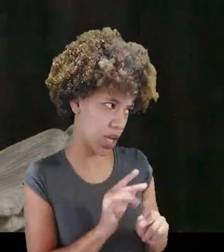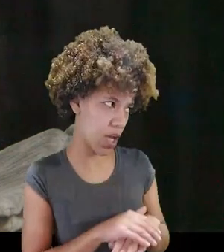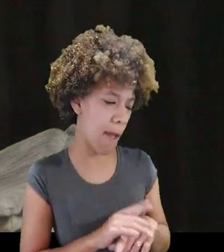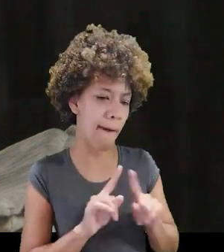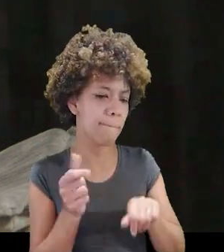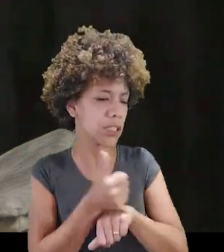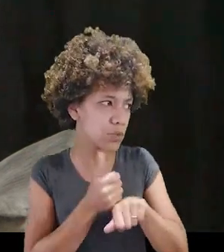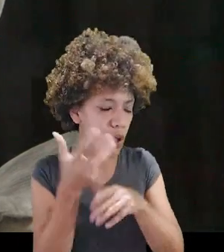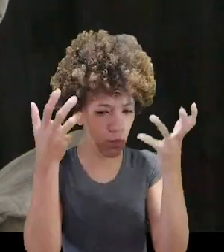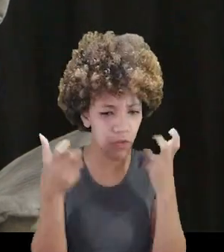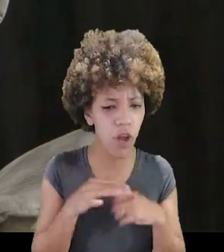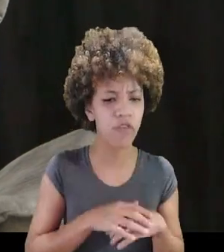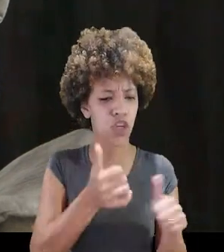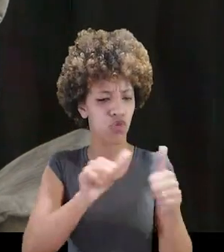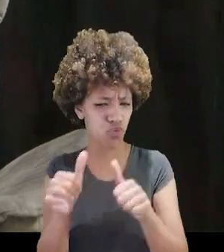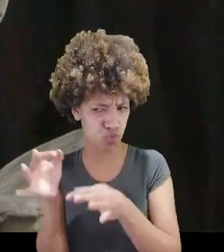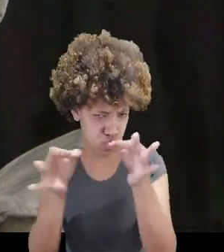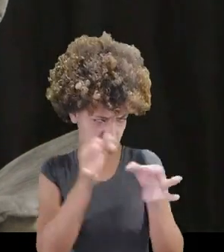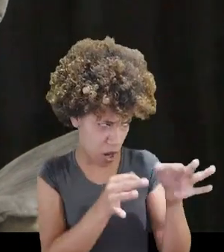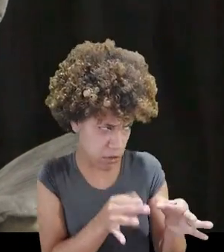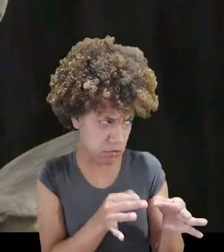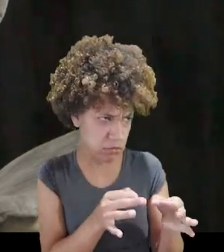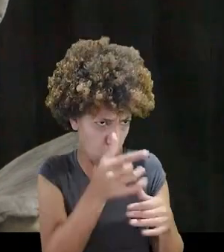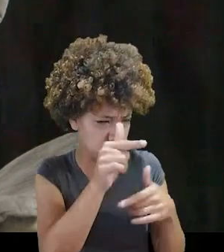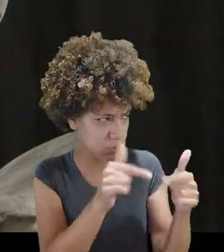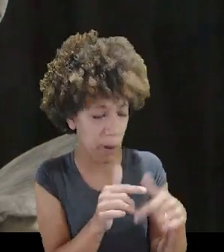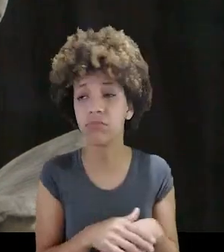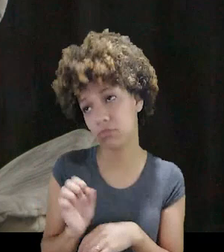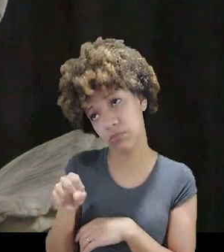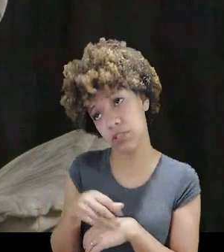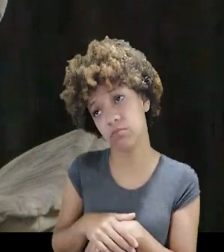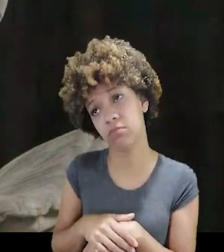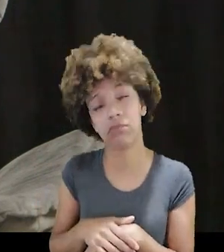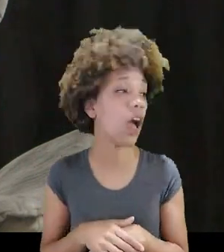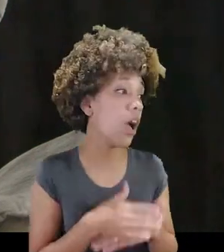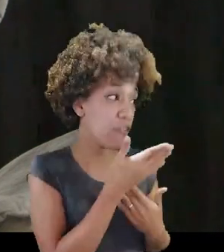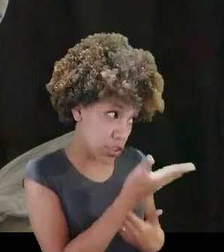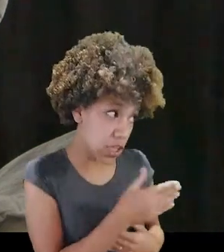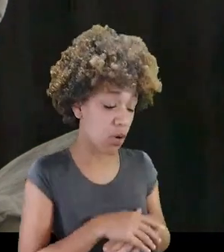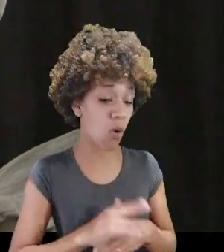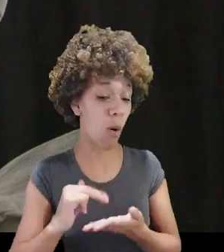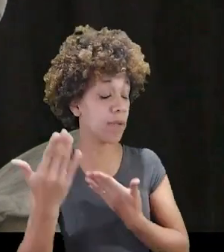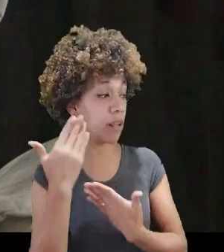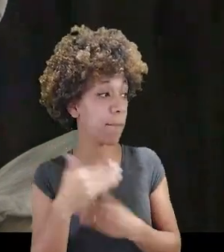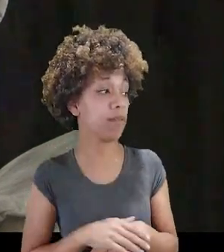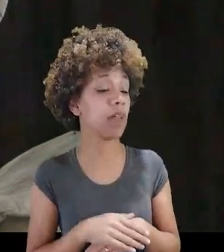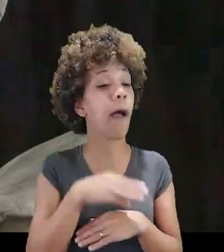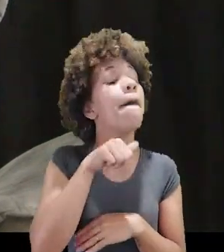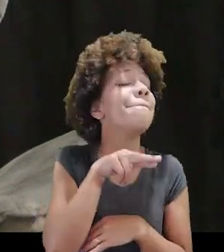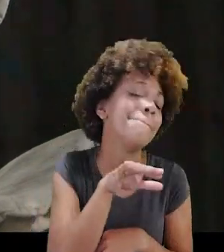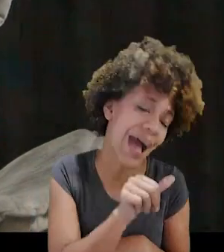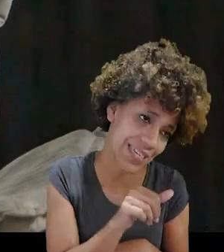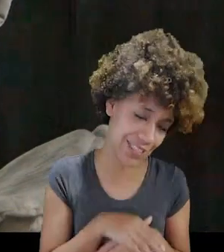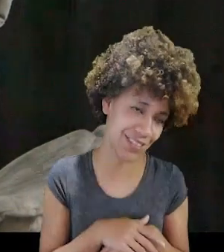aqui um cabeleireiro para conversar. Eu falei, você fica julgando o trabalho de outros cabeleireiros? Ele falou, sim. Você, como terapeuta, você vai lá e fala com a Márcia, sua